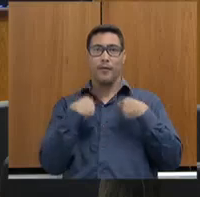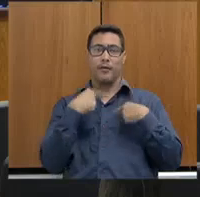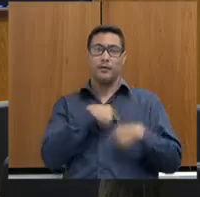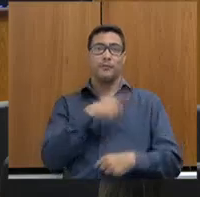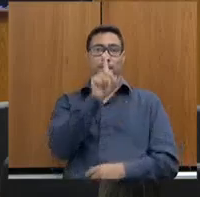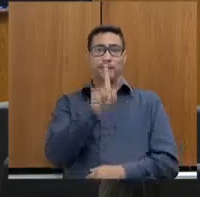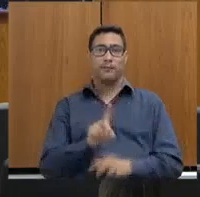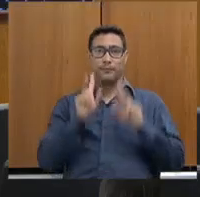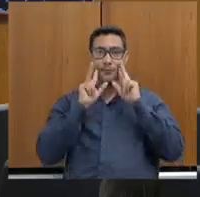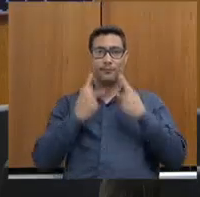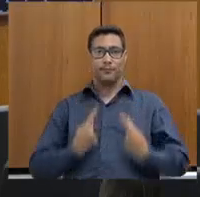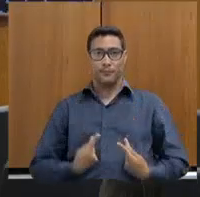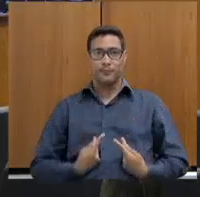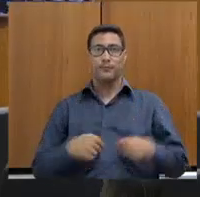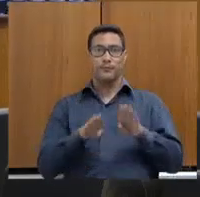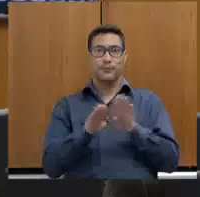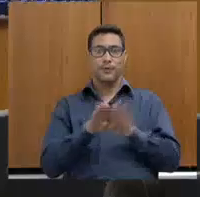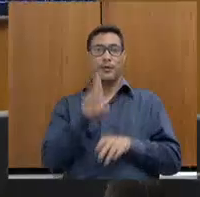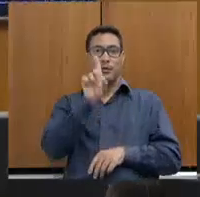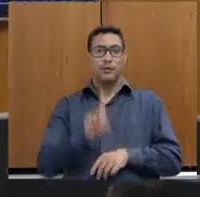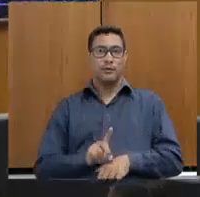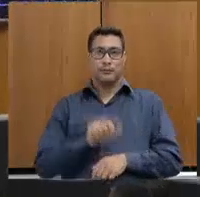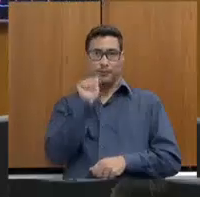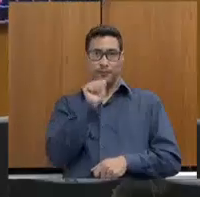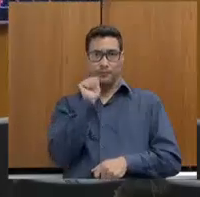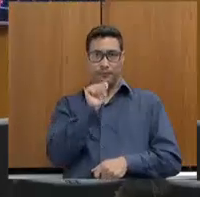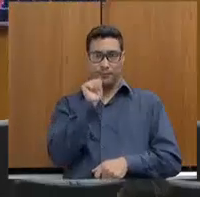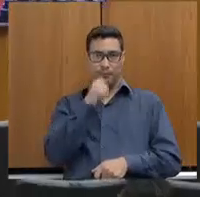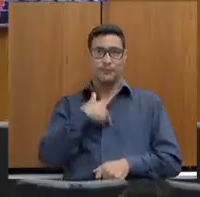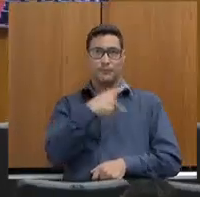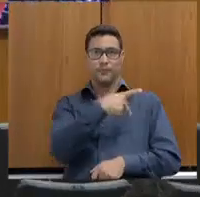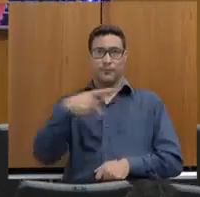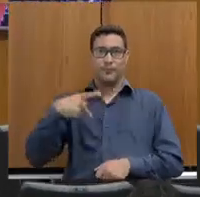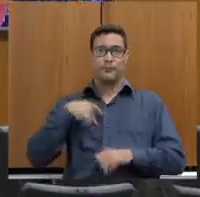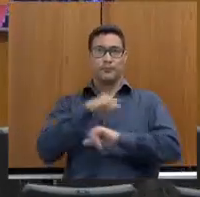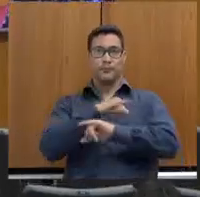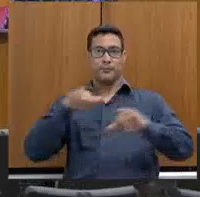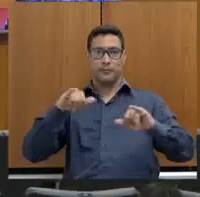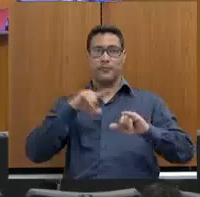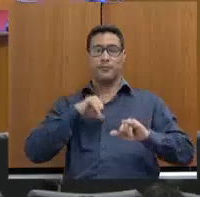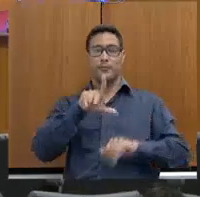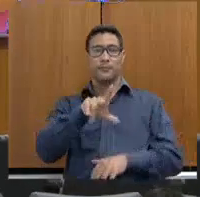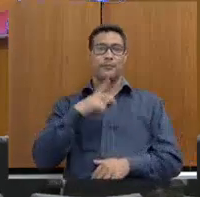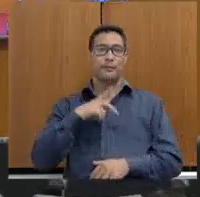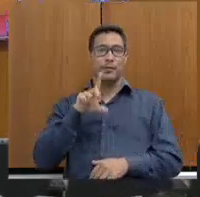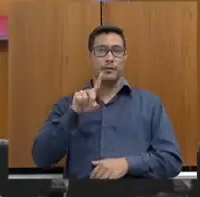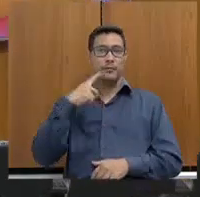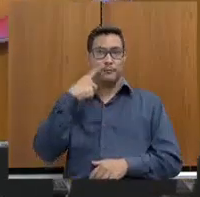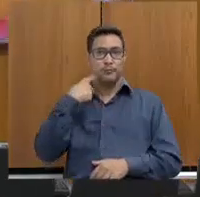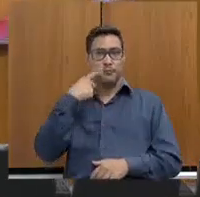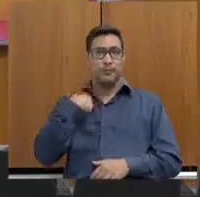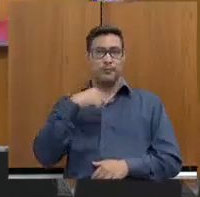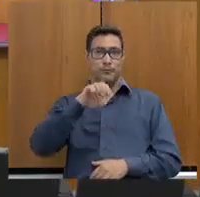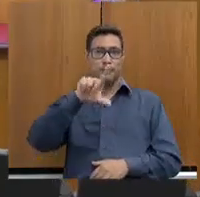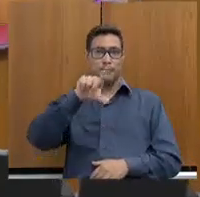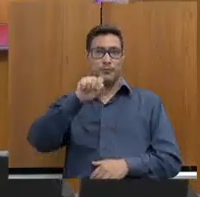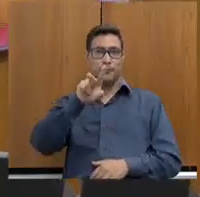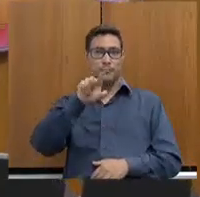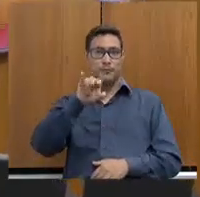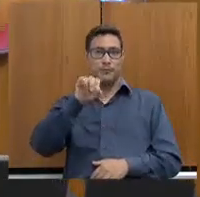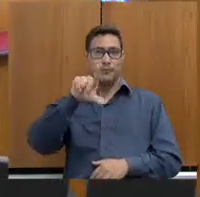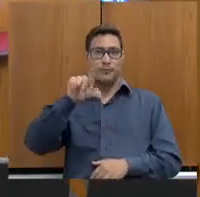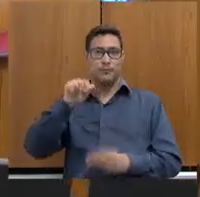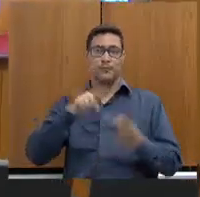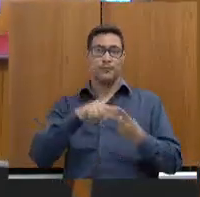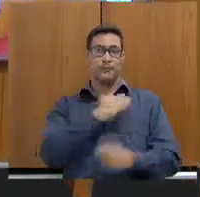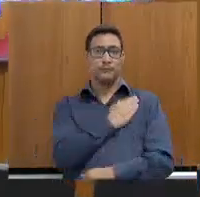Humanos de Defesa dos Direitos da Mulher. A presidência informa que estão presentes os deputados Sereza Laviola e Sargento